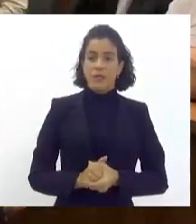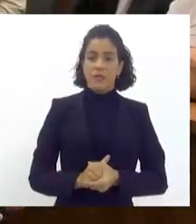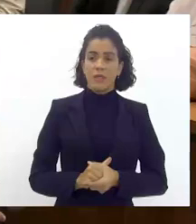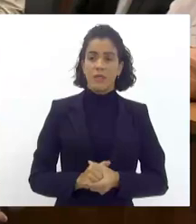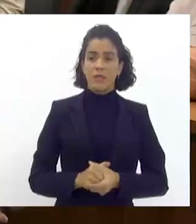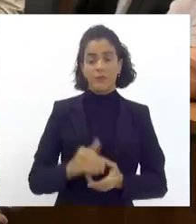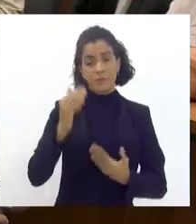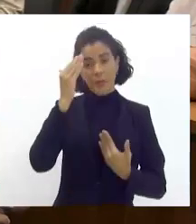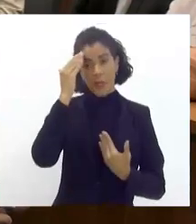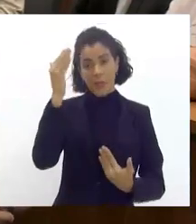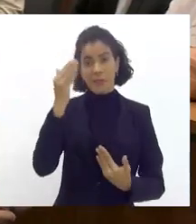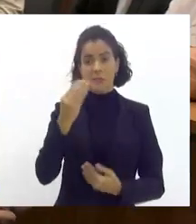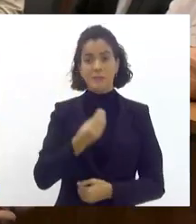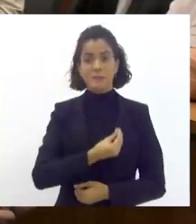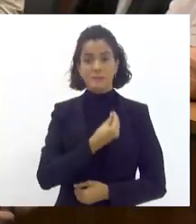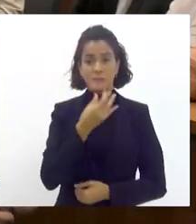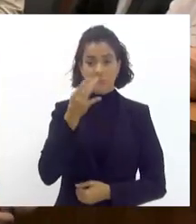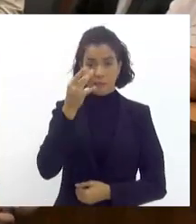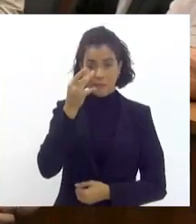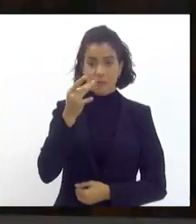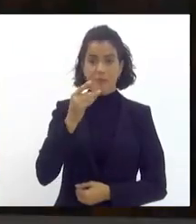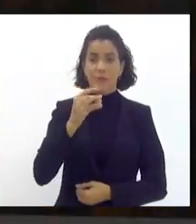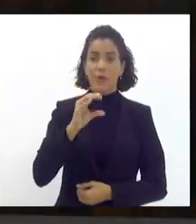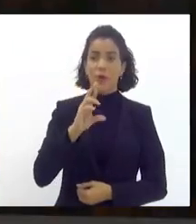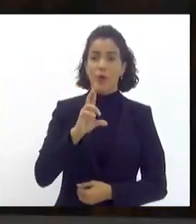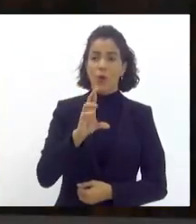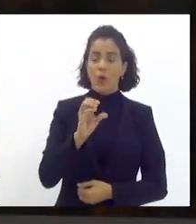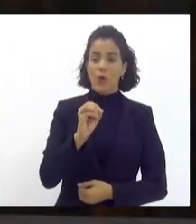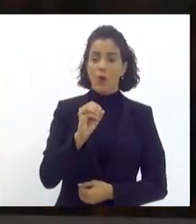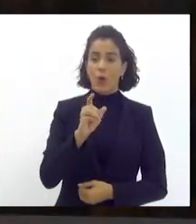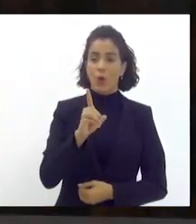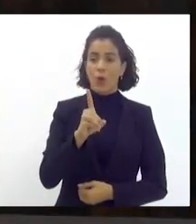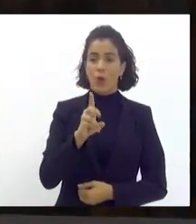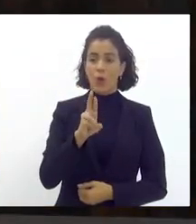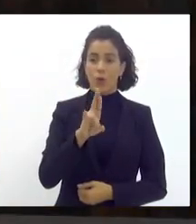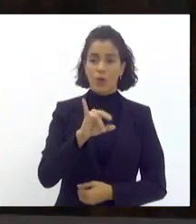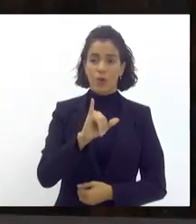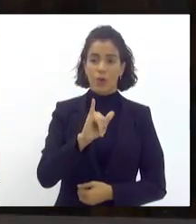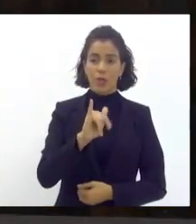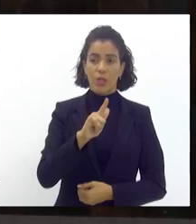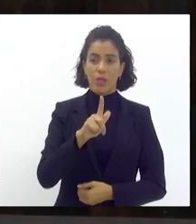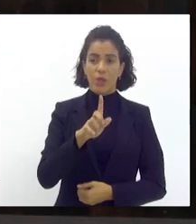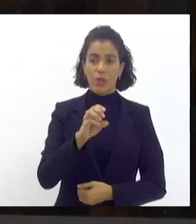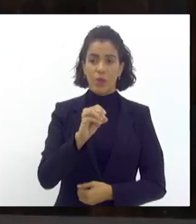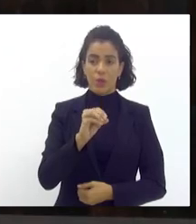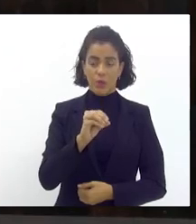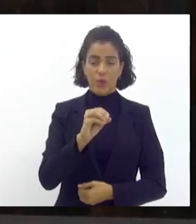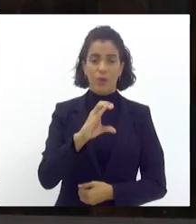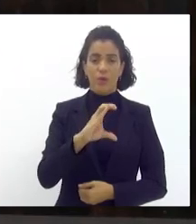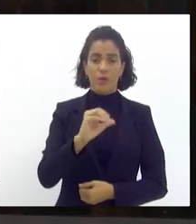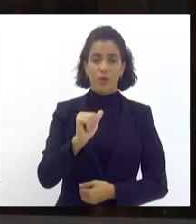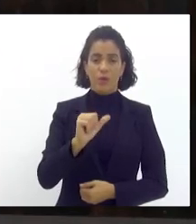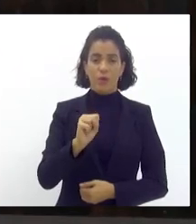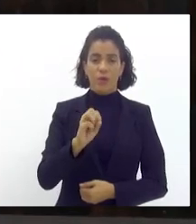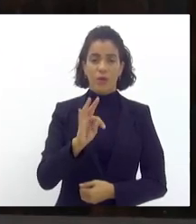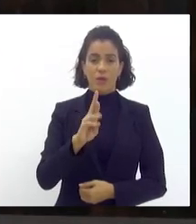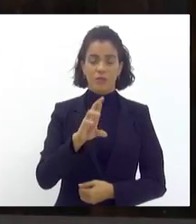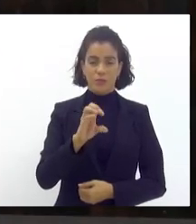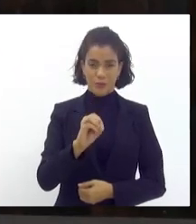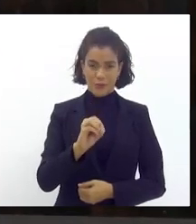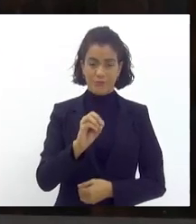agradecer a presença também do Rodrigo Castro representando o governador do estado o gabinete do governador que estava aqui conosco também